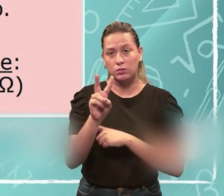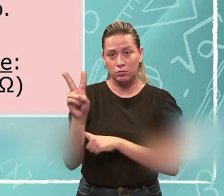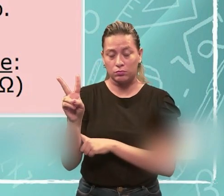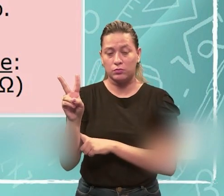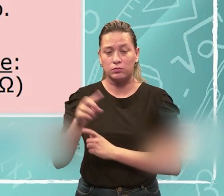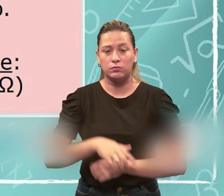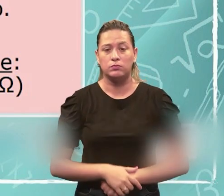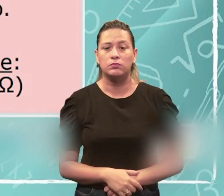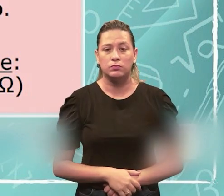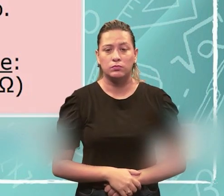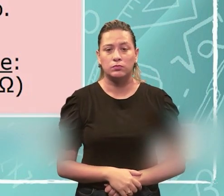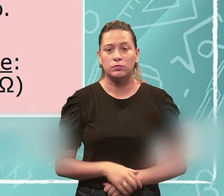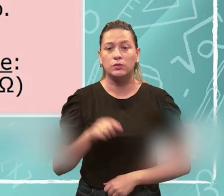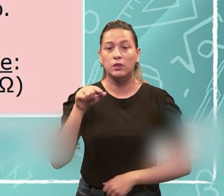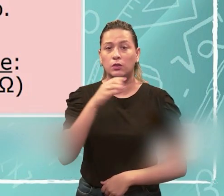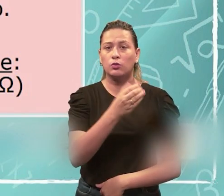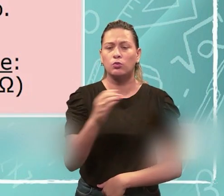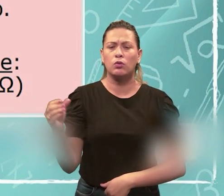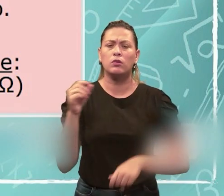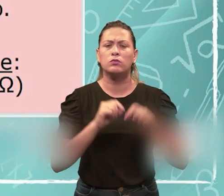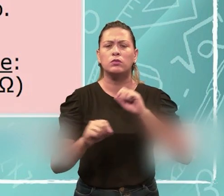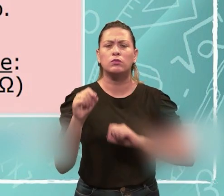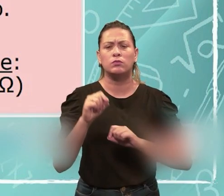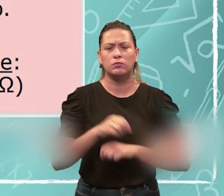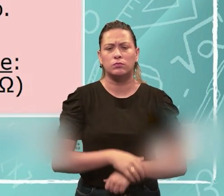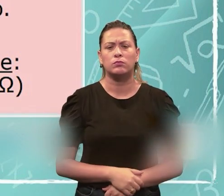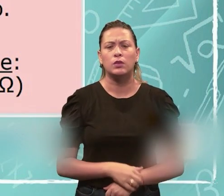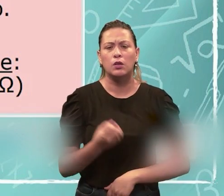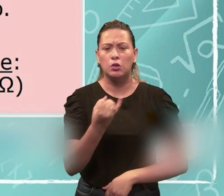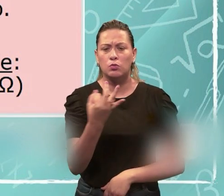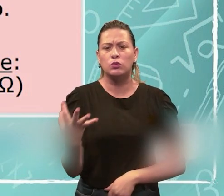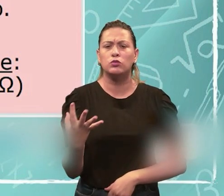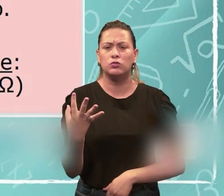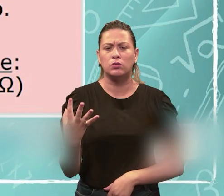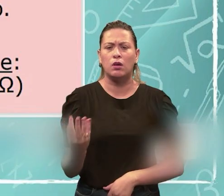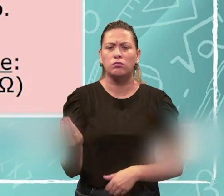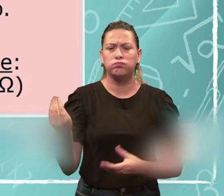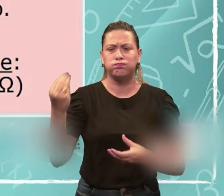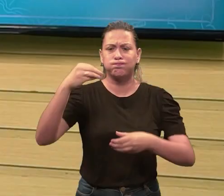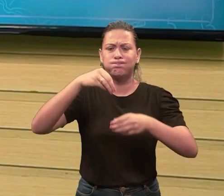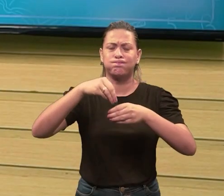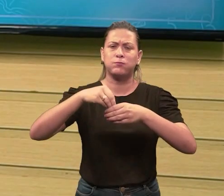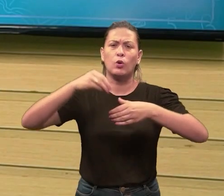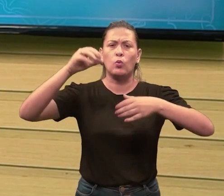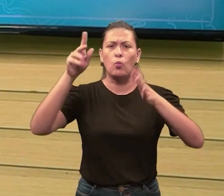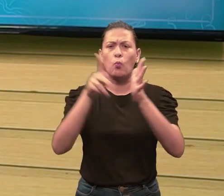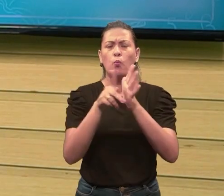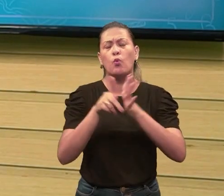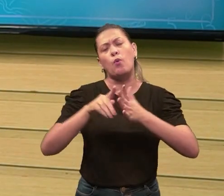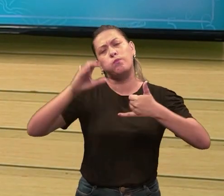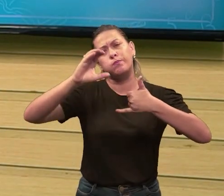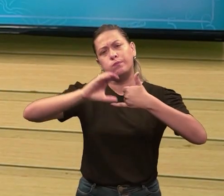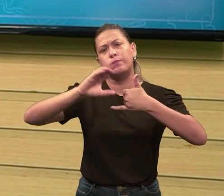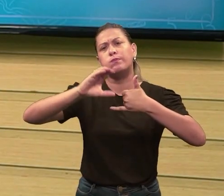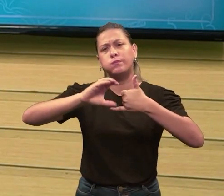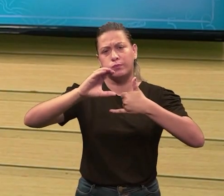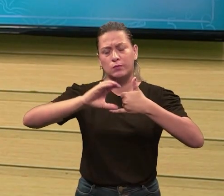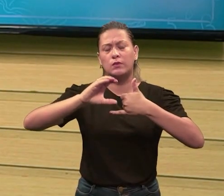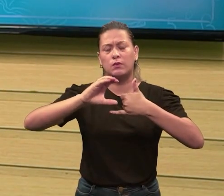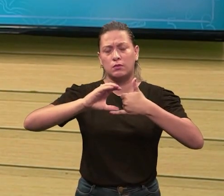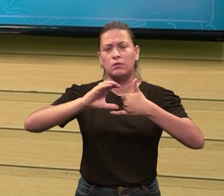tá? A corrente é a taxa do fluxo de carga de um circuito. A taxa é quanto